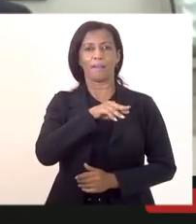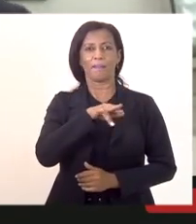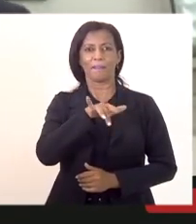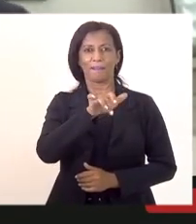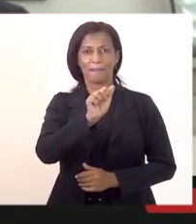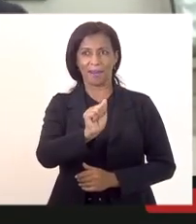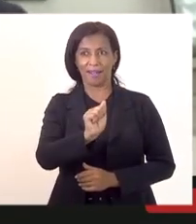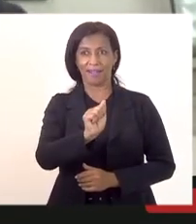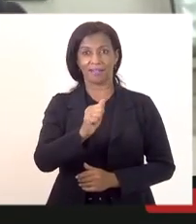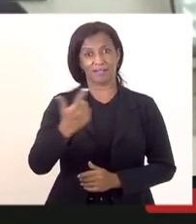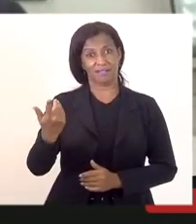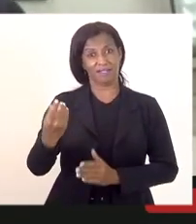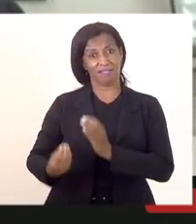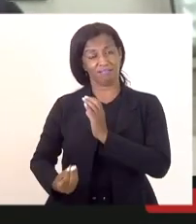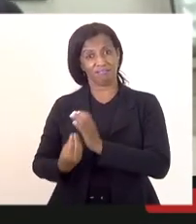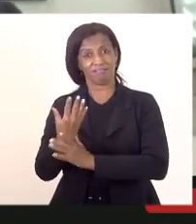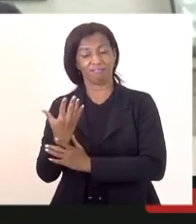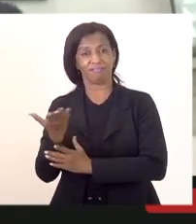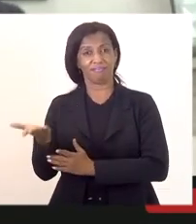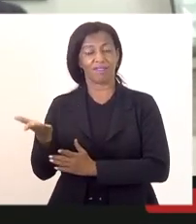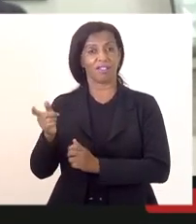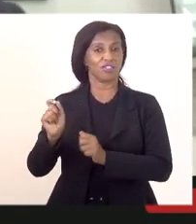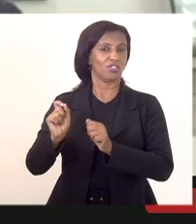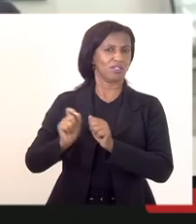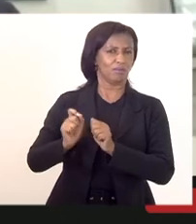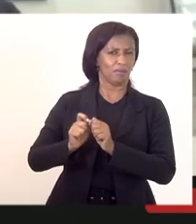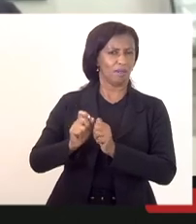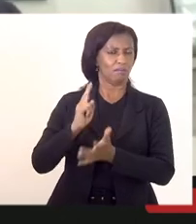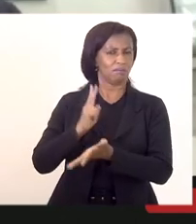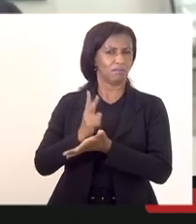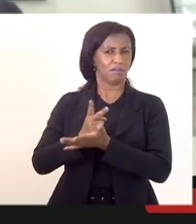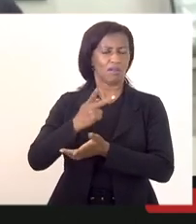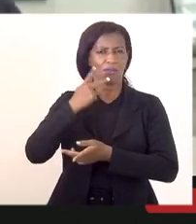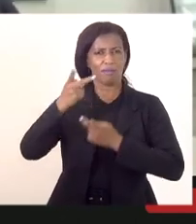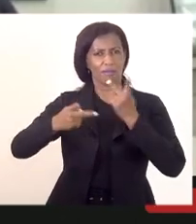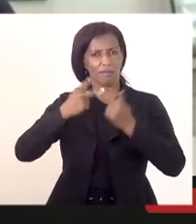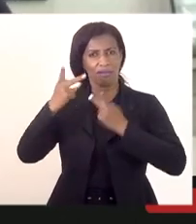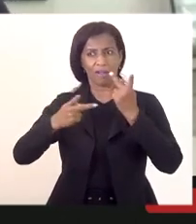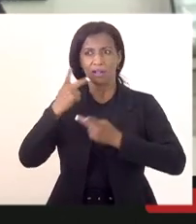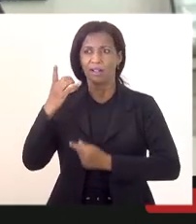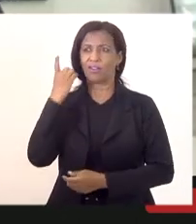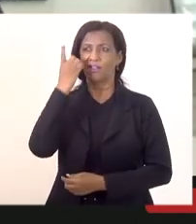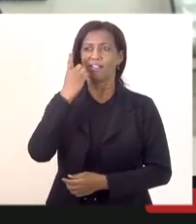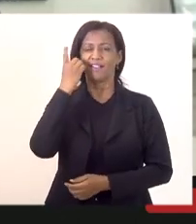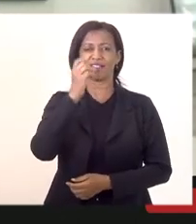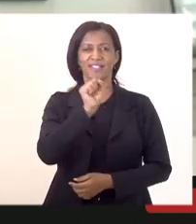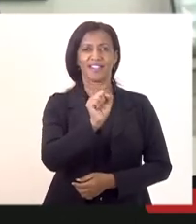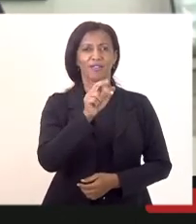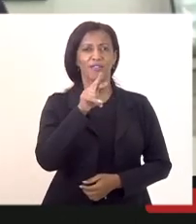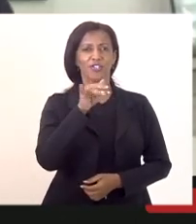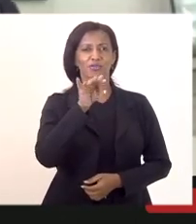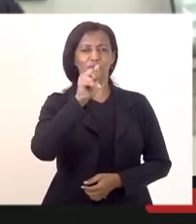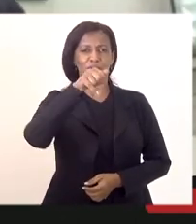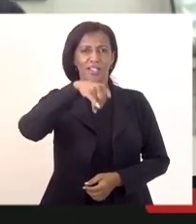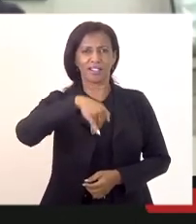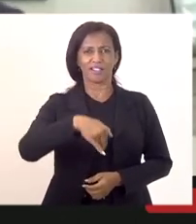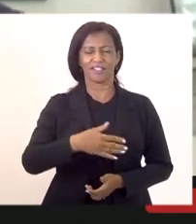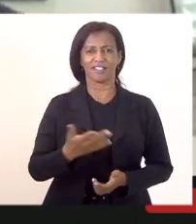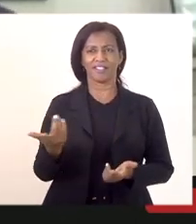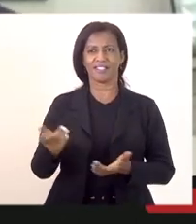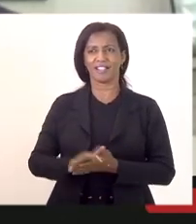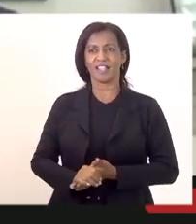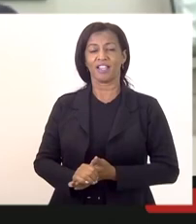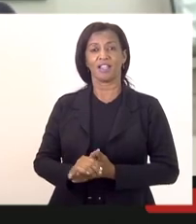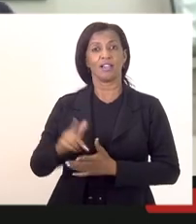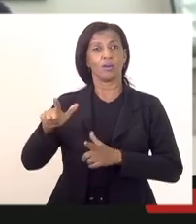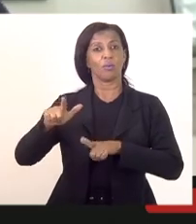quem originou, a gente tem feito, e eu tenho dito isso, deputado Serafino, que a Comissão dos Servidores Públicos tem feito um trabalho baseado no plano